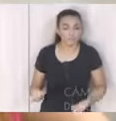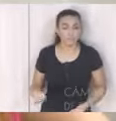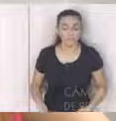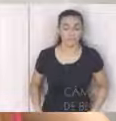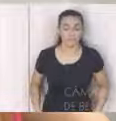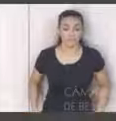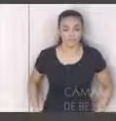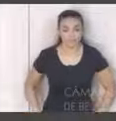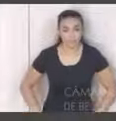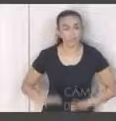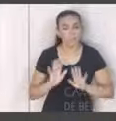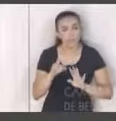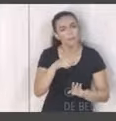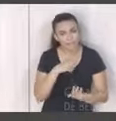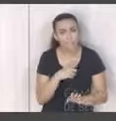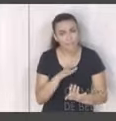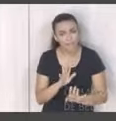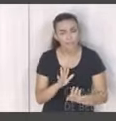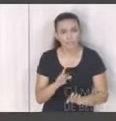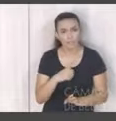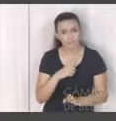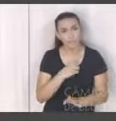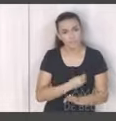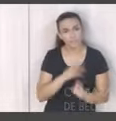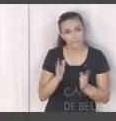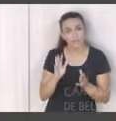não mas isso existe isso existe